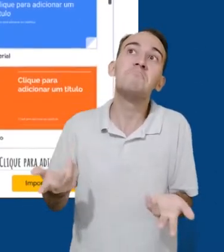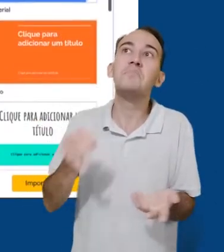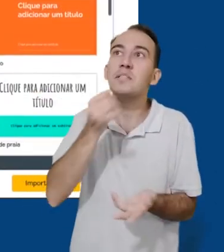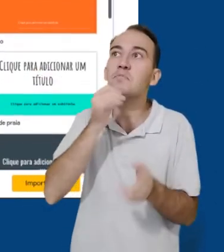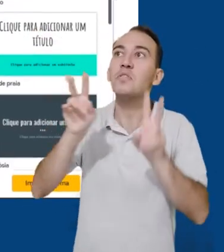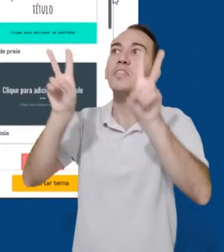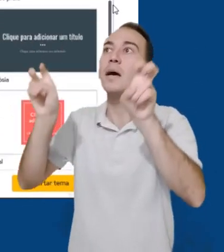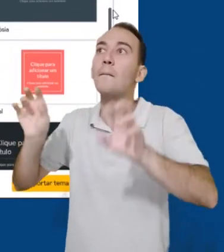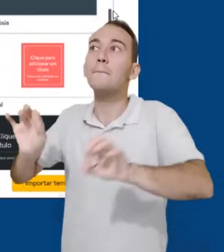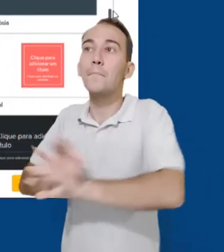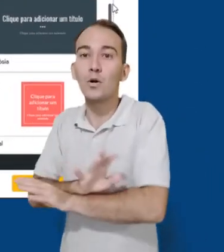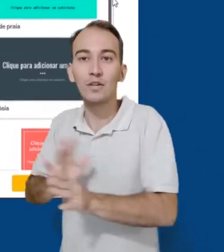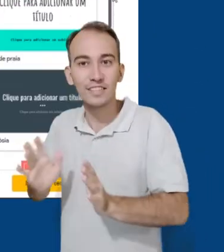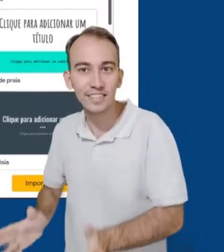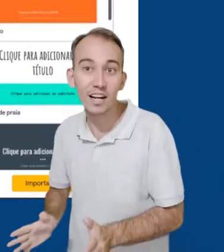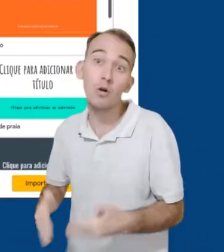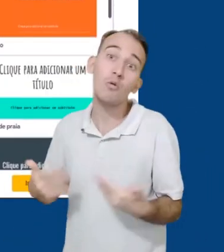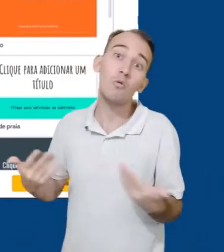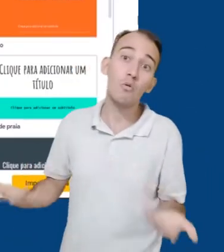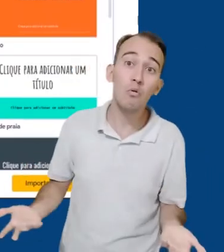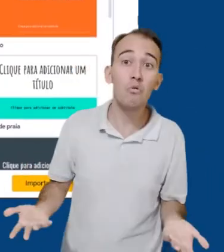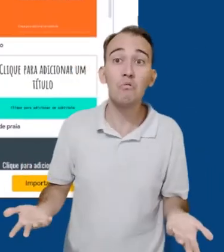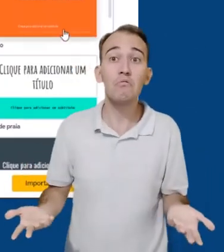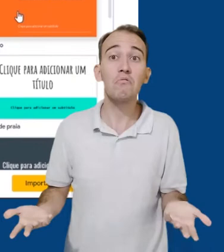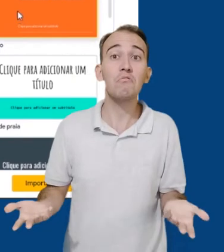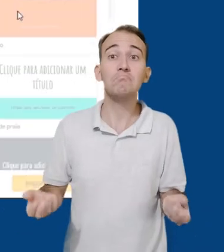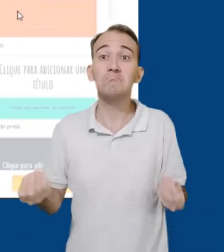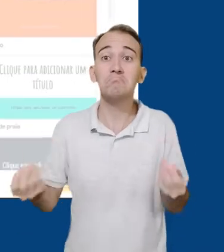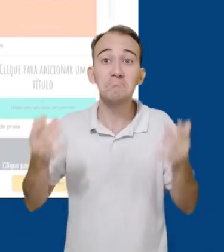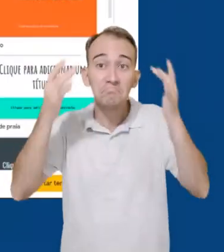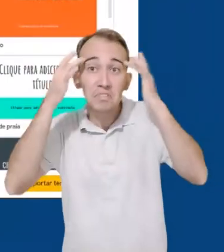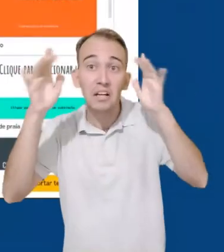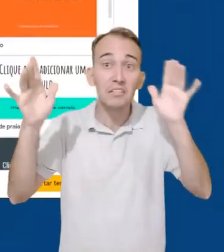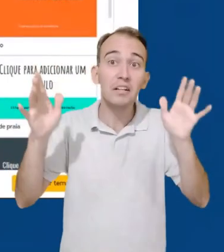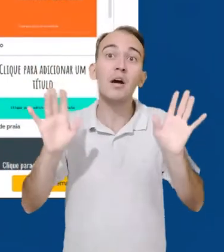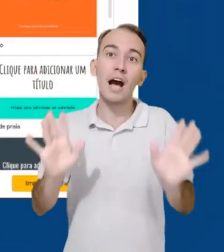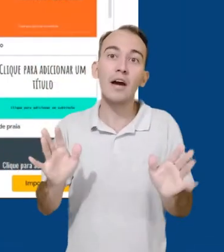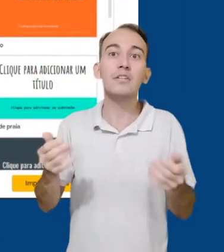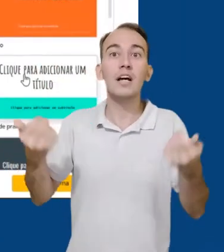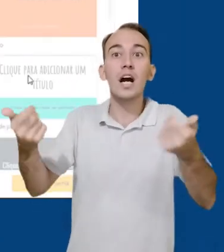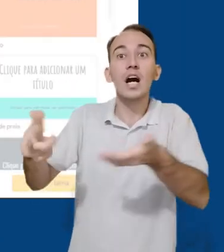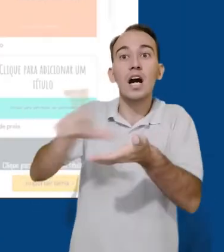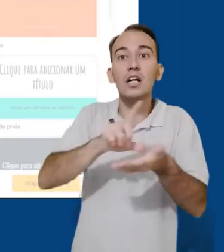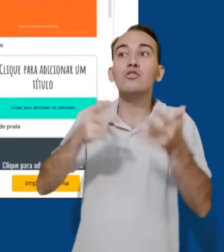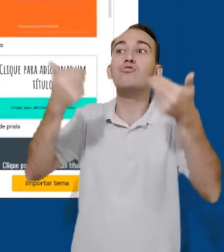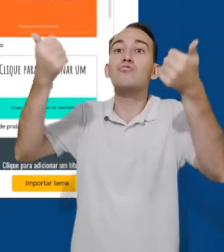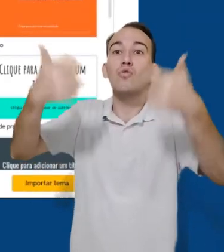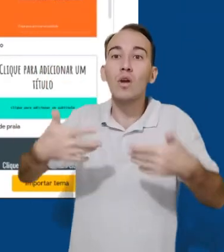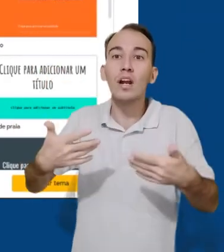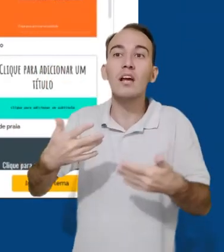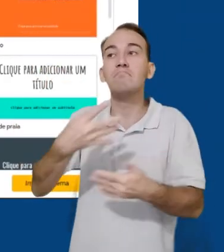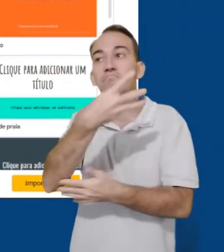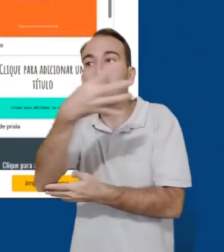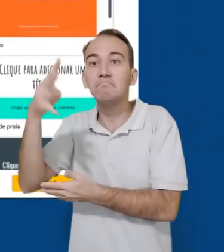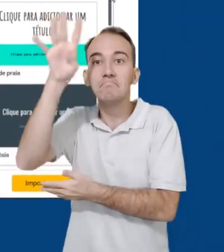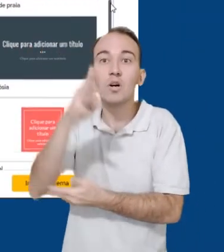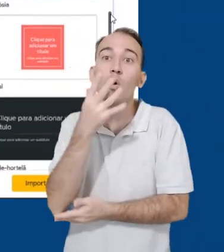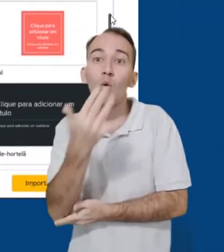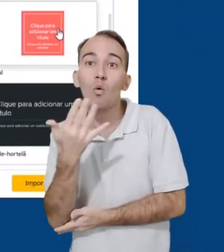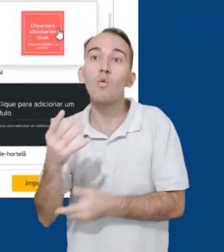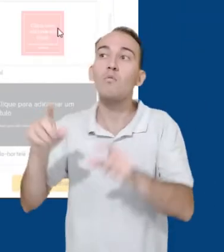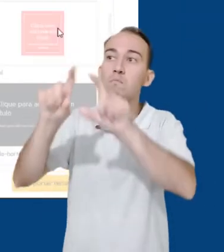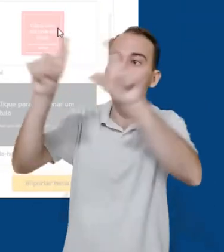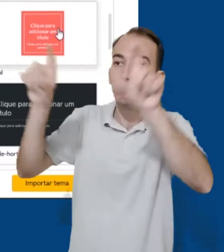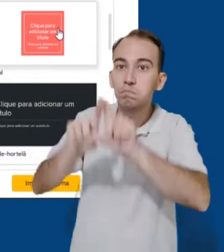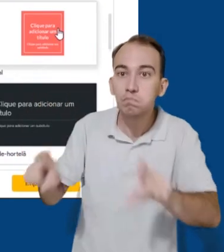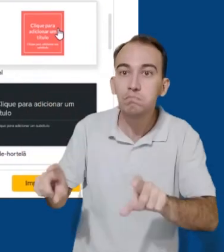pronto ou não no começo da nossa apresentação. Quando escolhemos um tema, ele vem com uma série de padrões, como o posicionamento dos textos, cores,